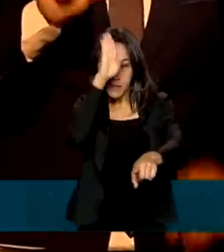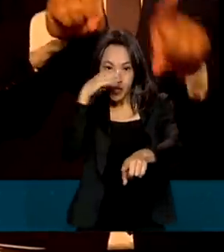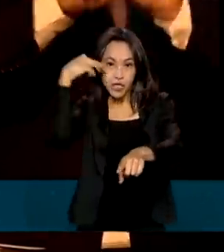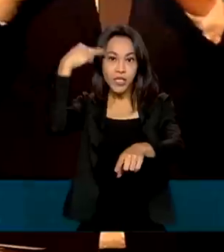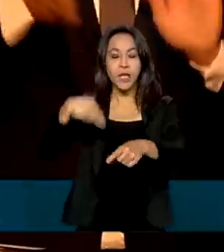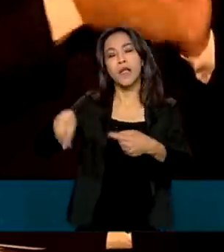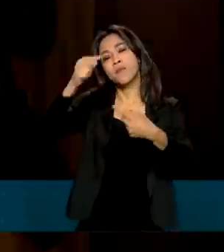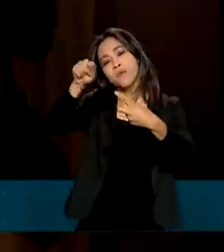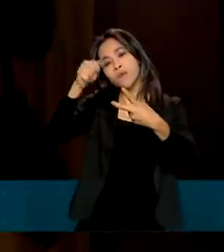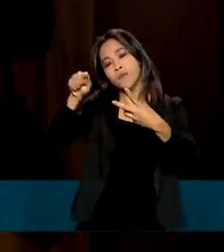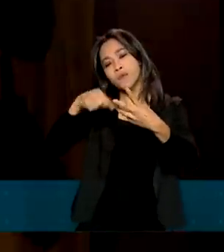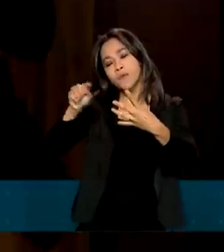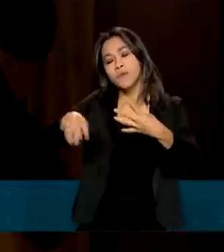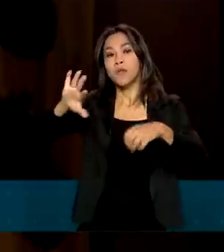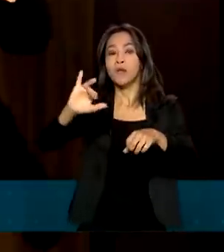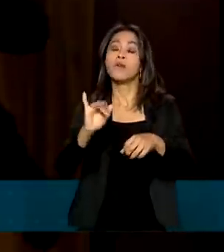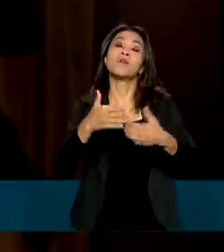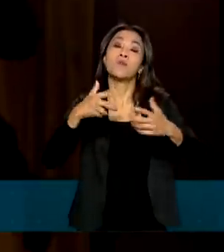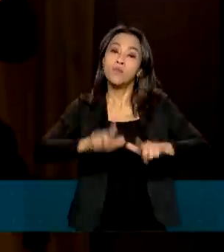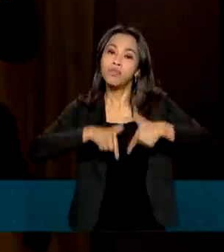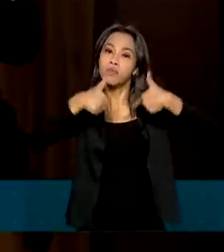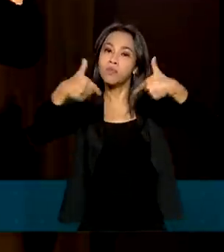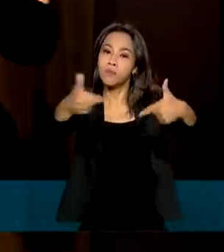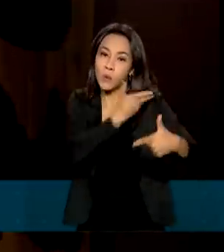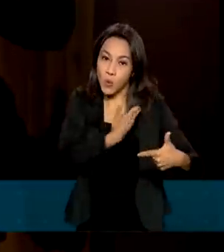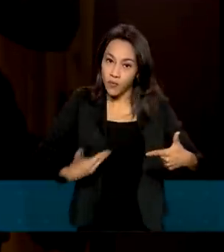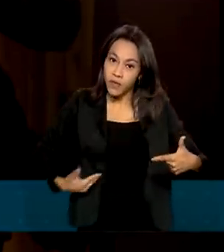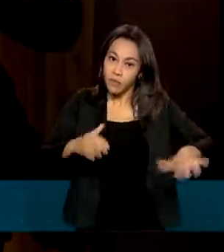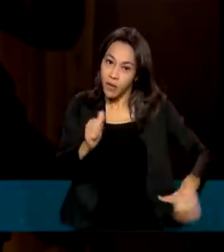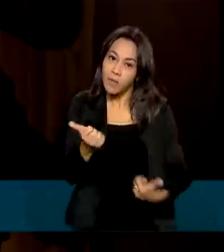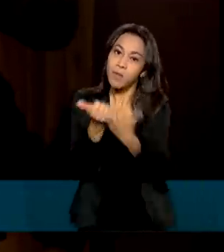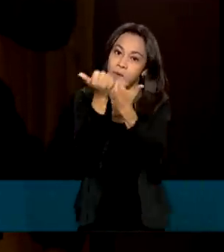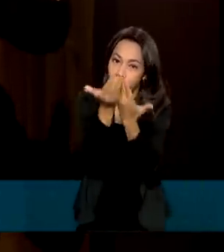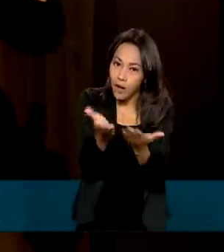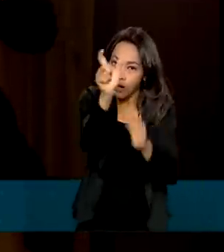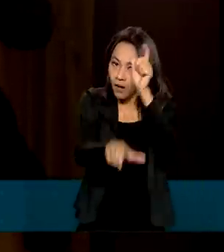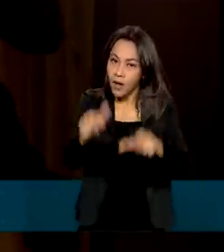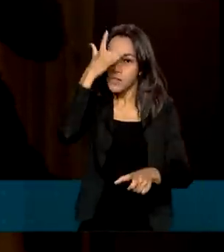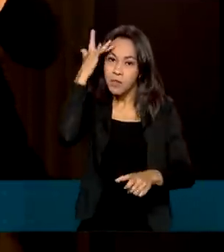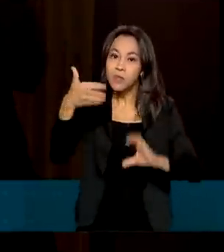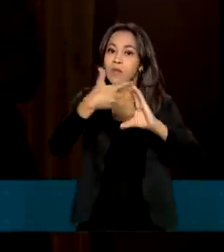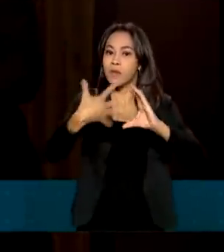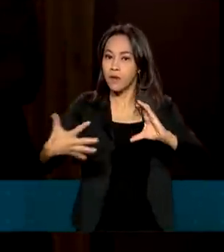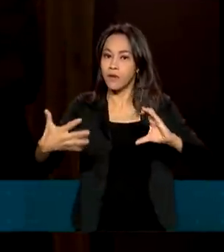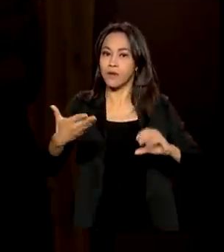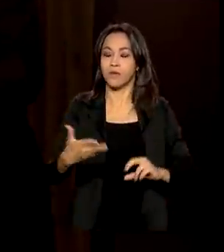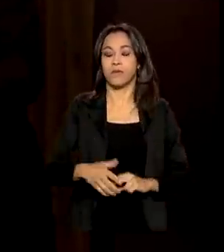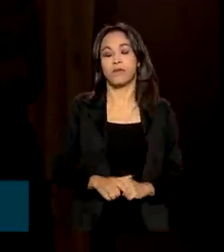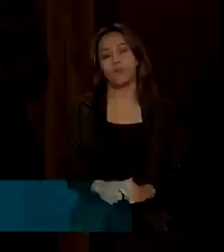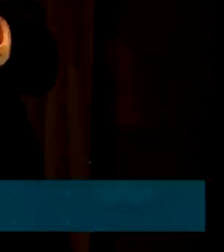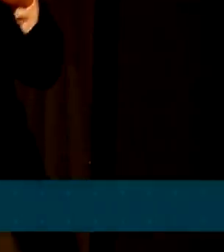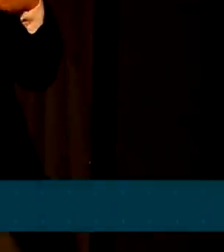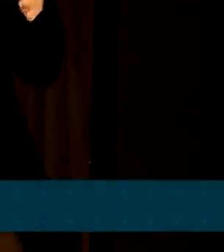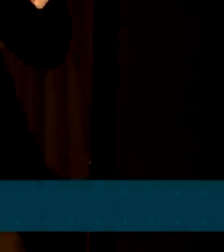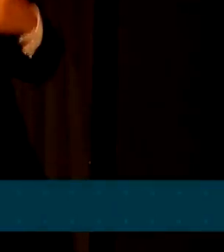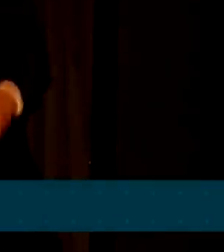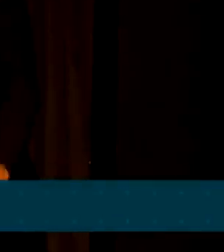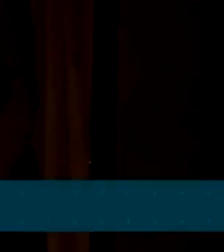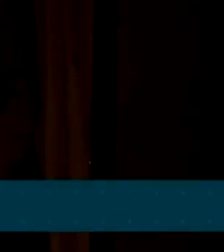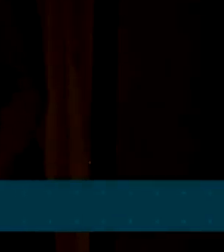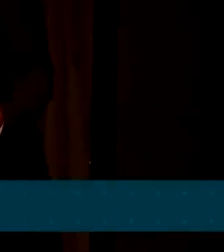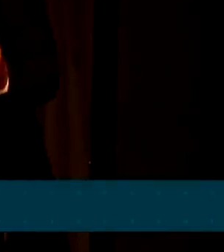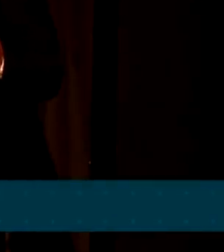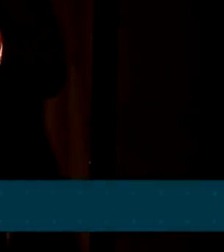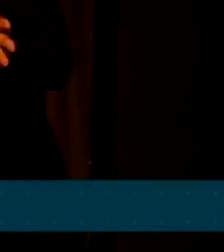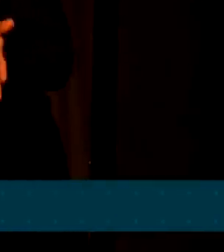das ações do poder público e da sociedade para a promoção do bem-estar dos raros. O Ministério da Saúde tem incentivado a criação